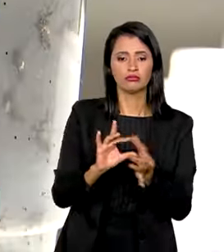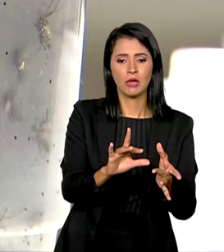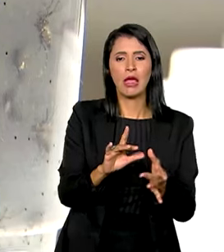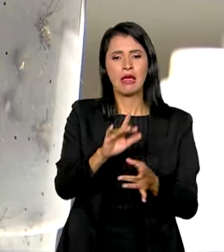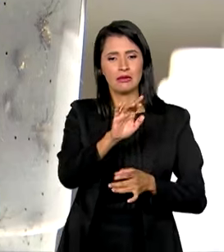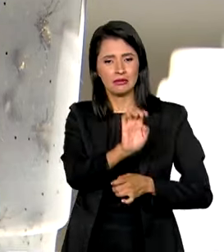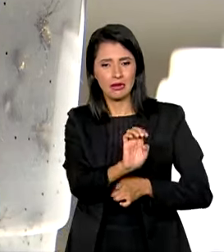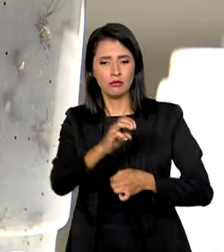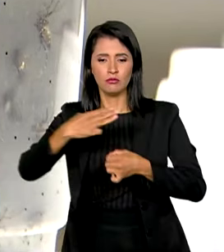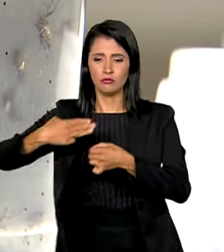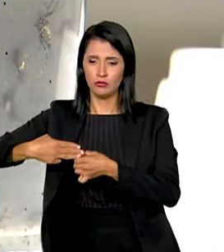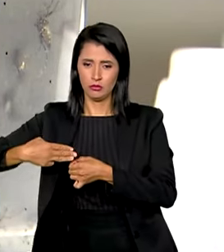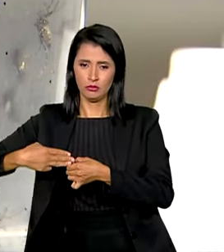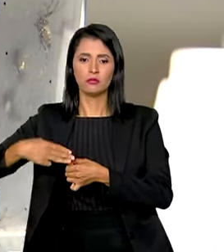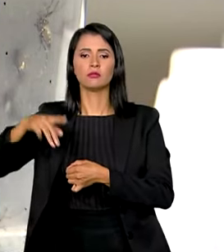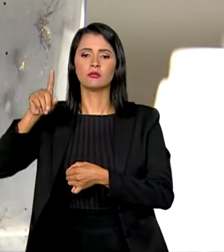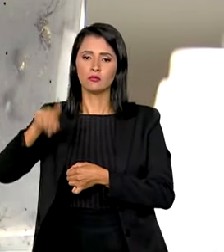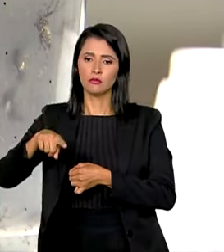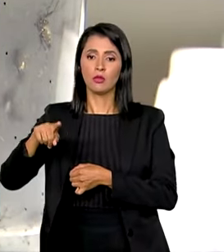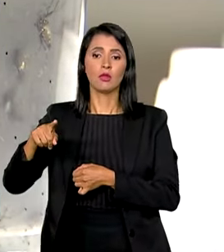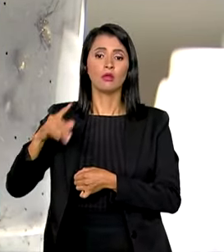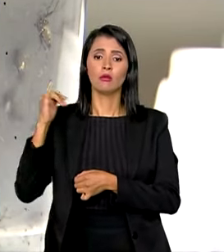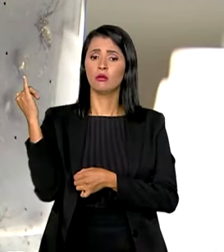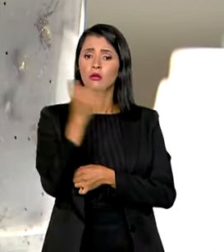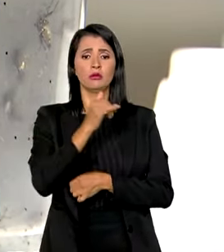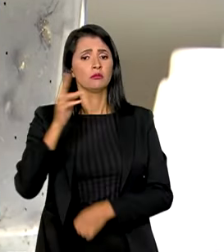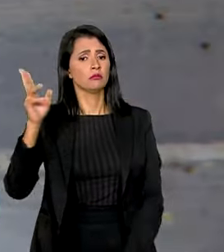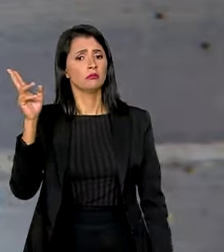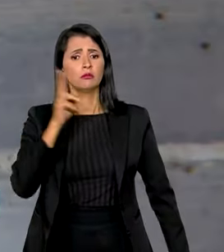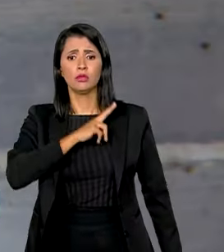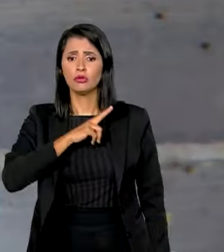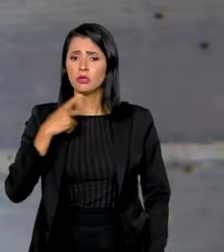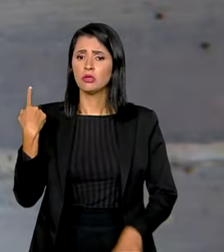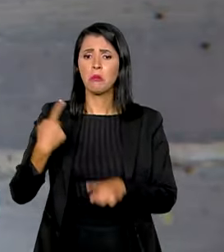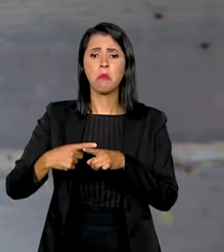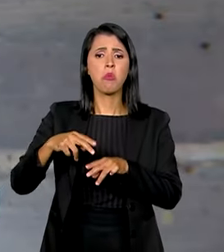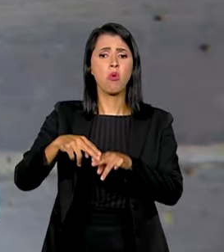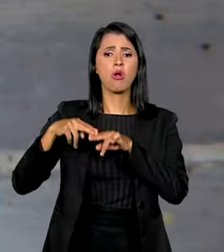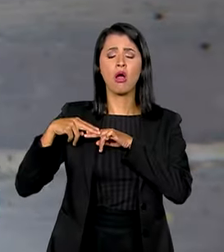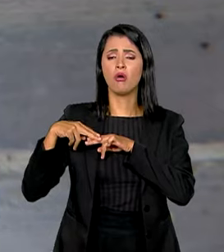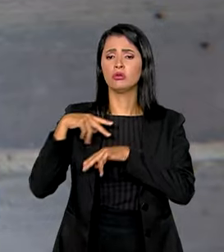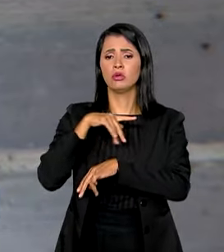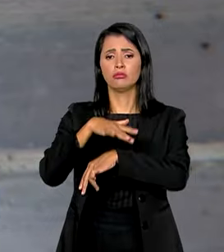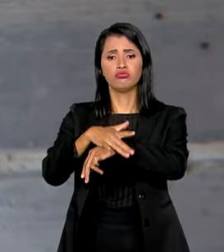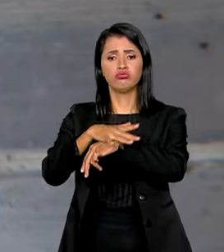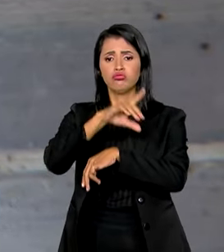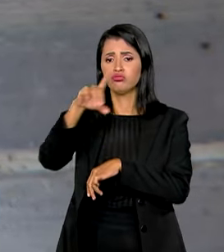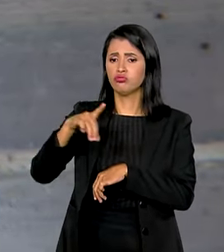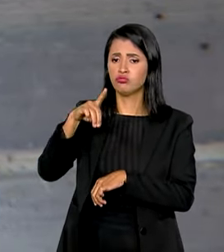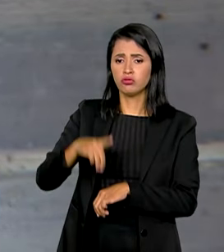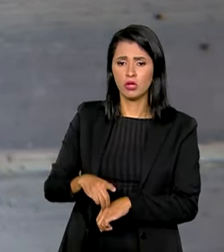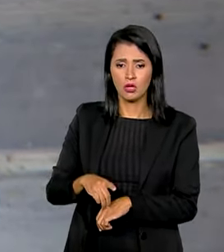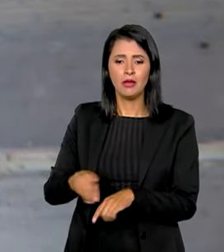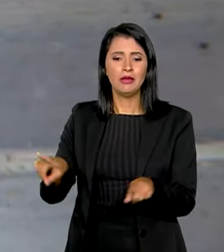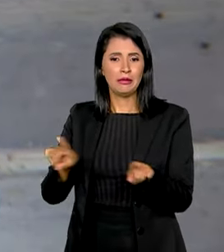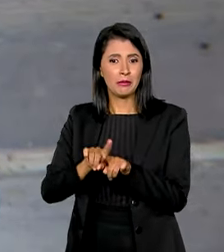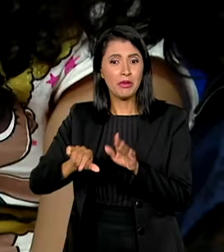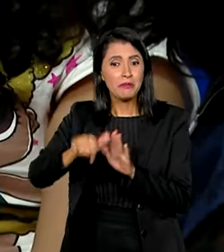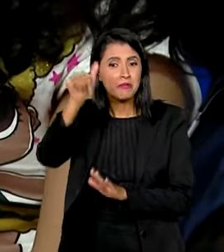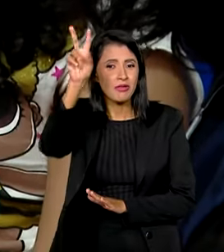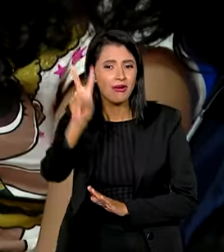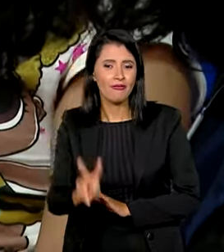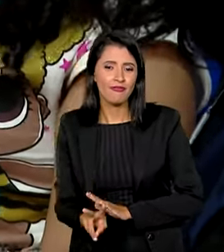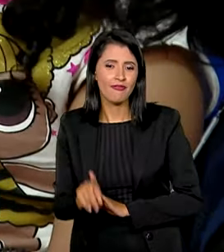estados e municípios que decretarem emergência por causa da doença. Além disso, pela primeira